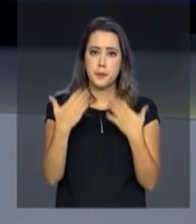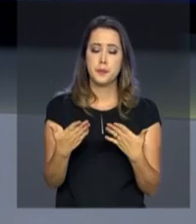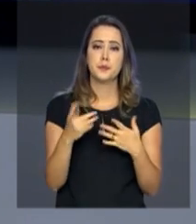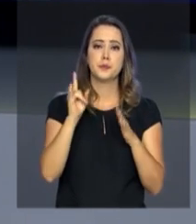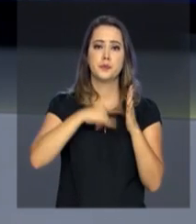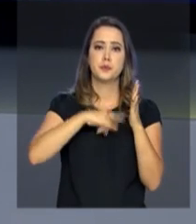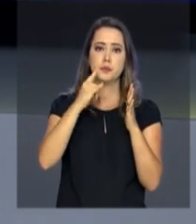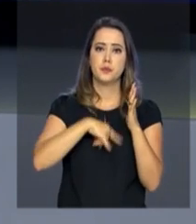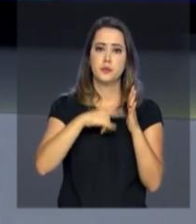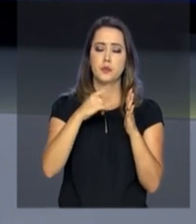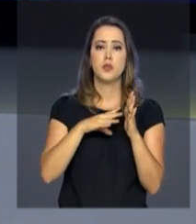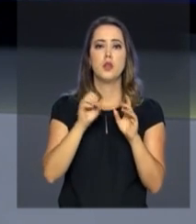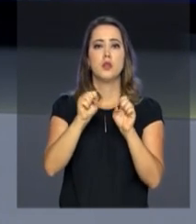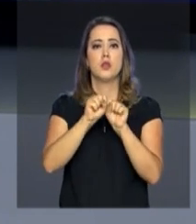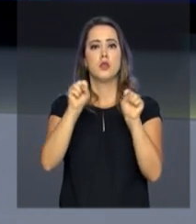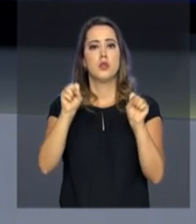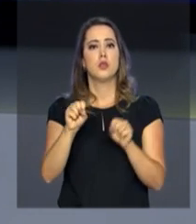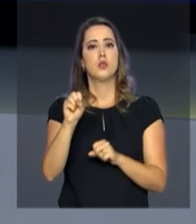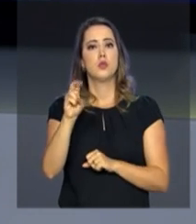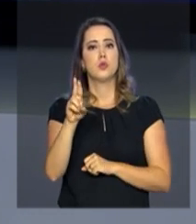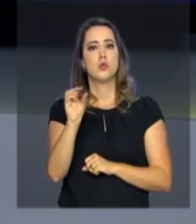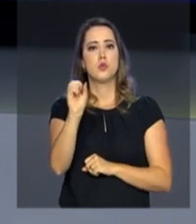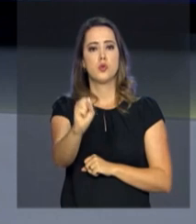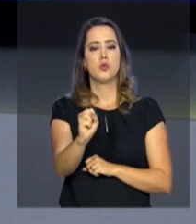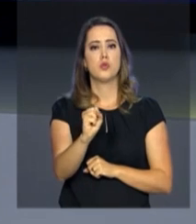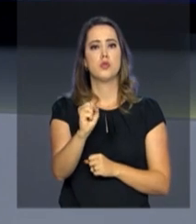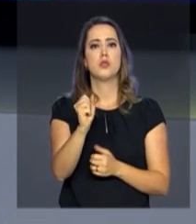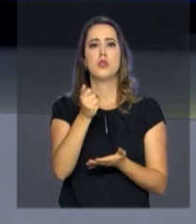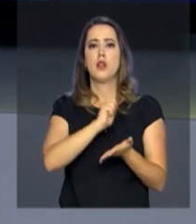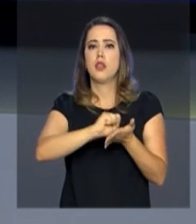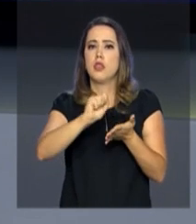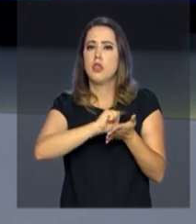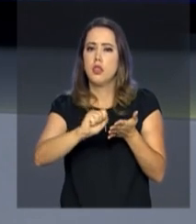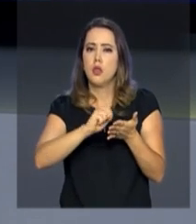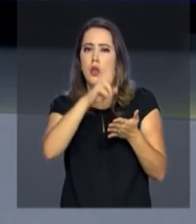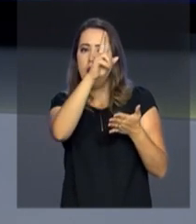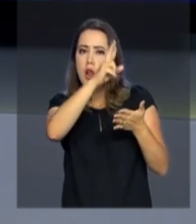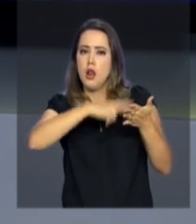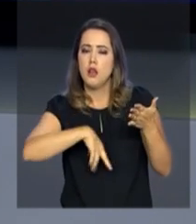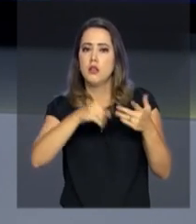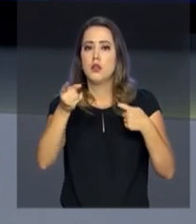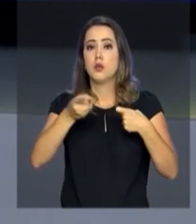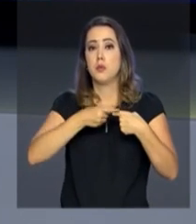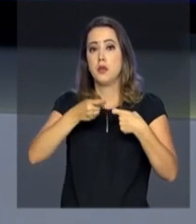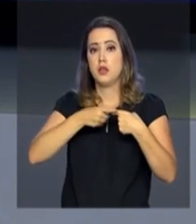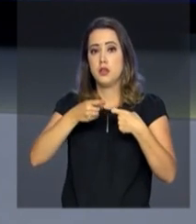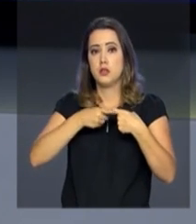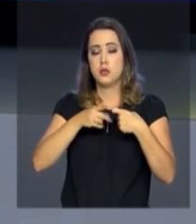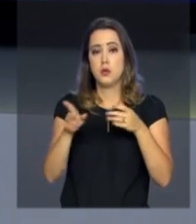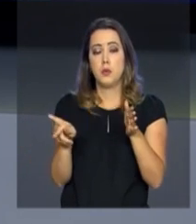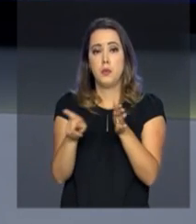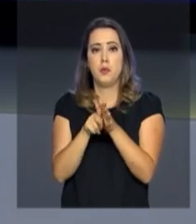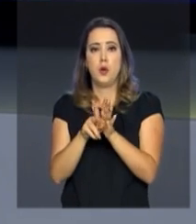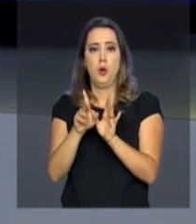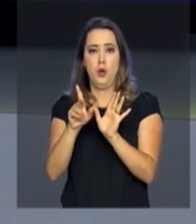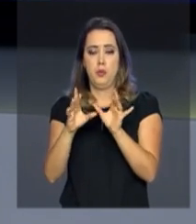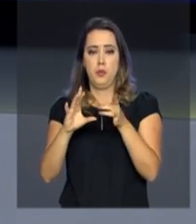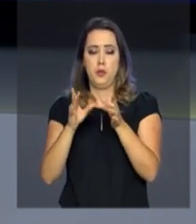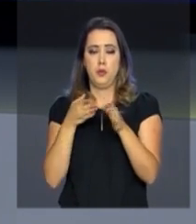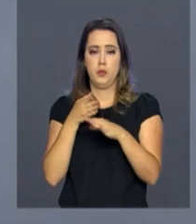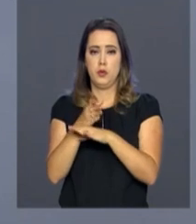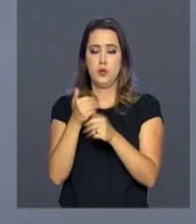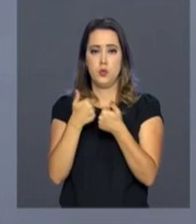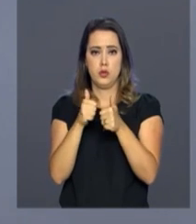apresentar um documento padrão do Sistema Único de Saúde, chamado Atestado Relatório Médico Padrão do Passe Livre.